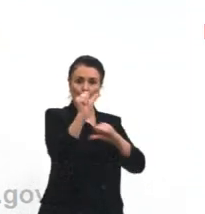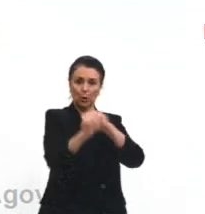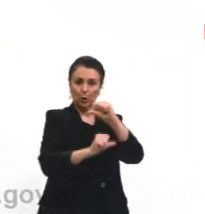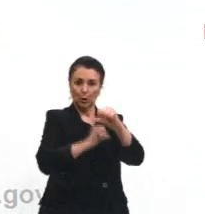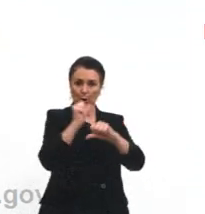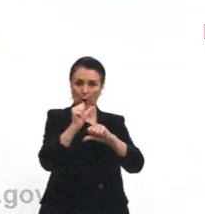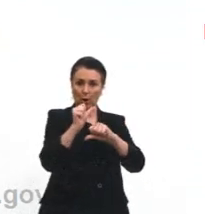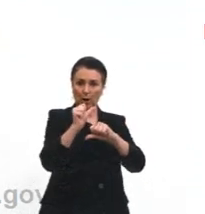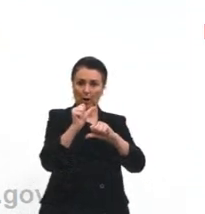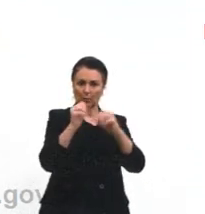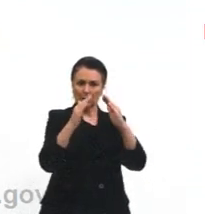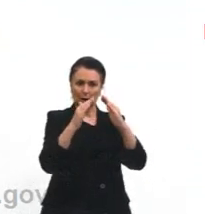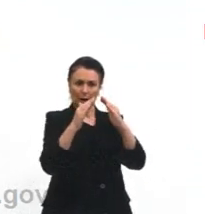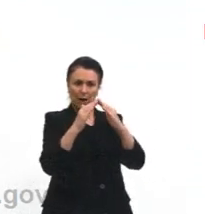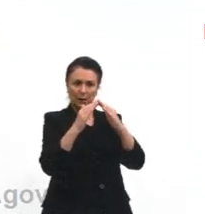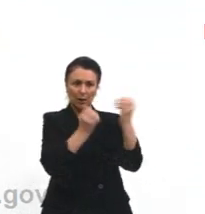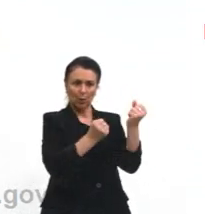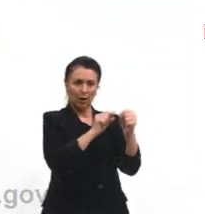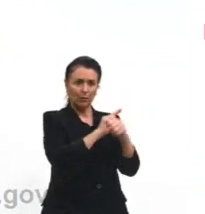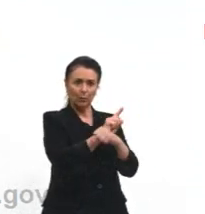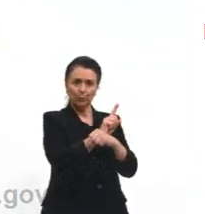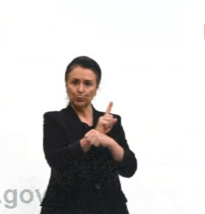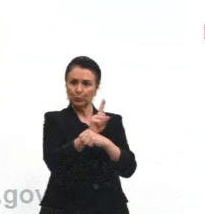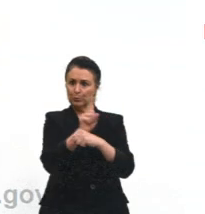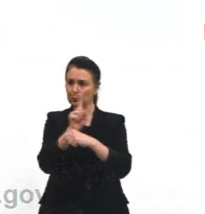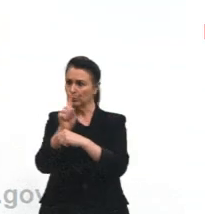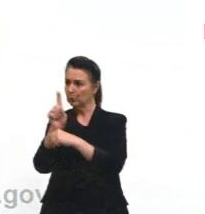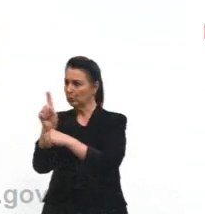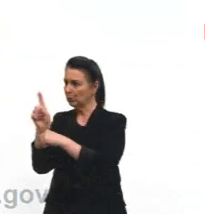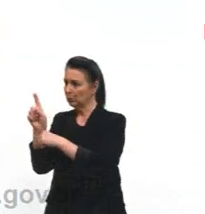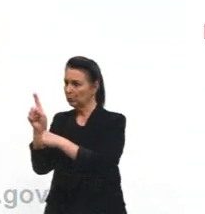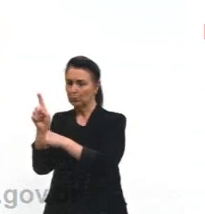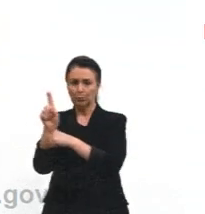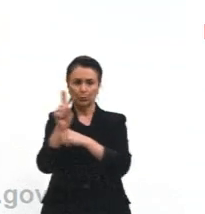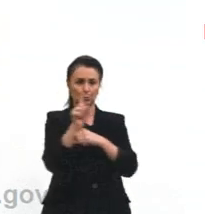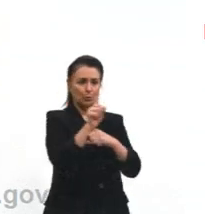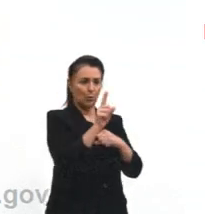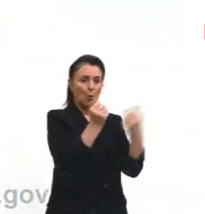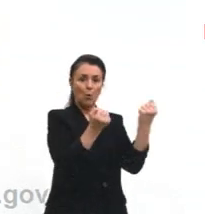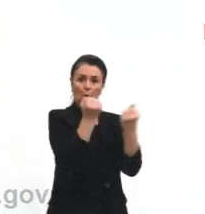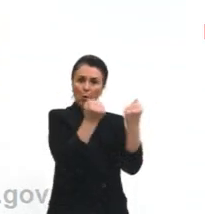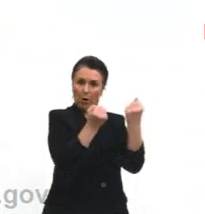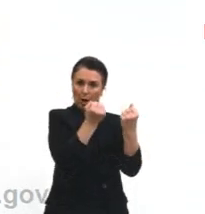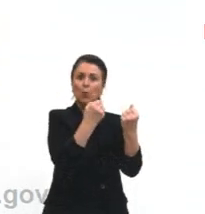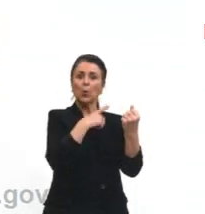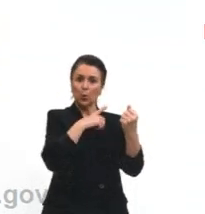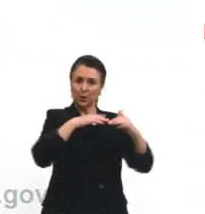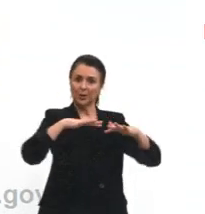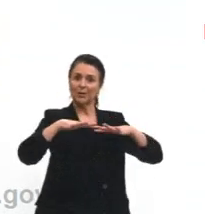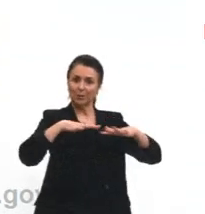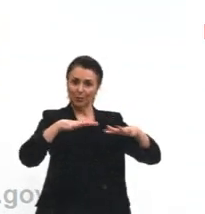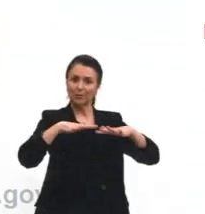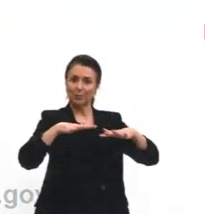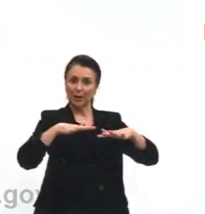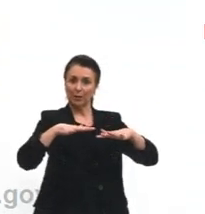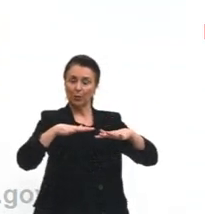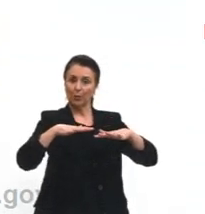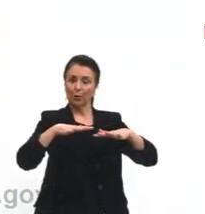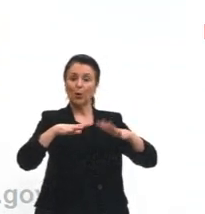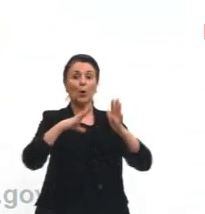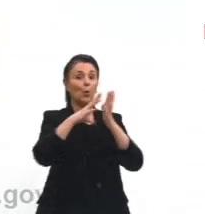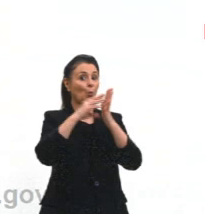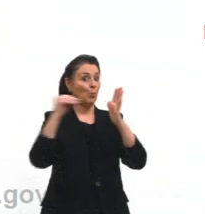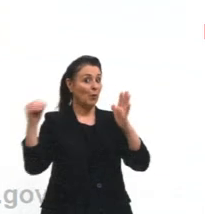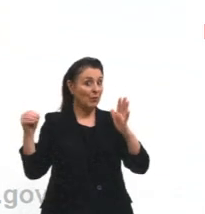casas ou às árvores, pode-se afirmar que o carro se desloca em relação a esses corpos. As